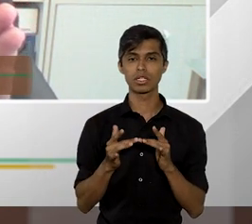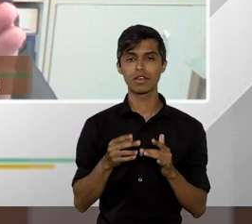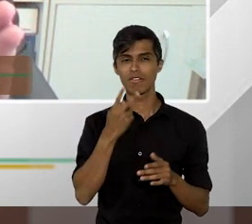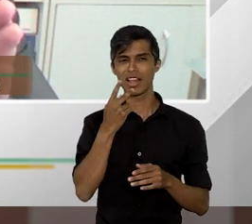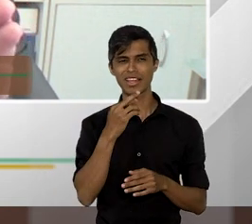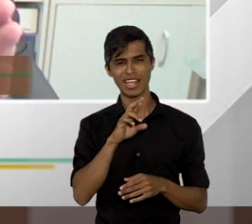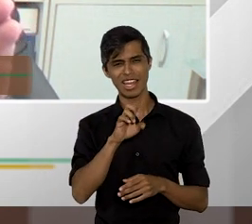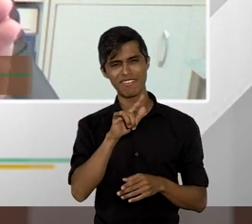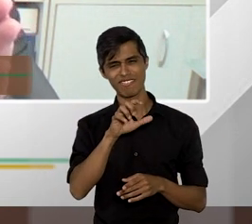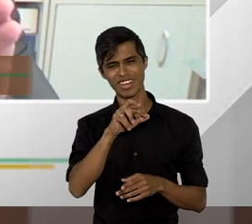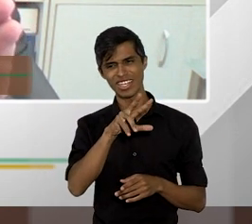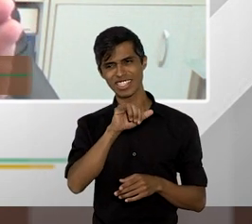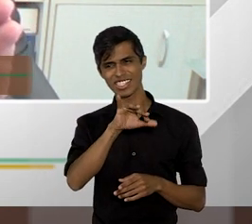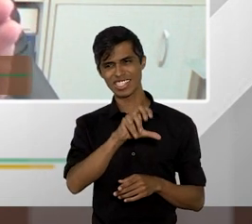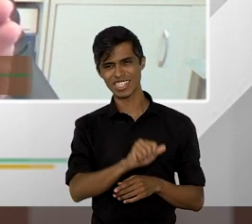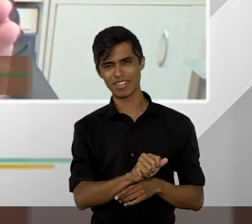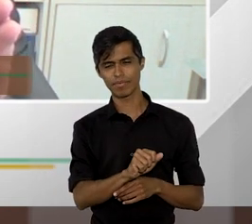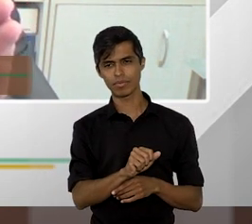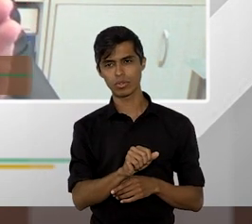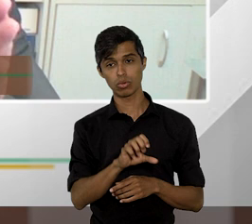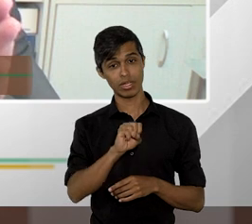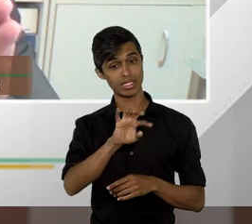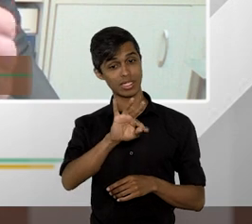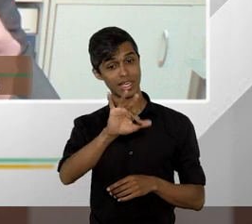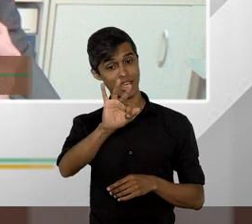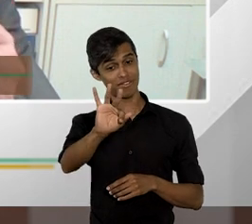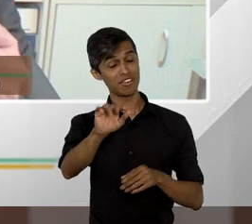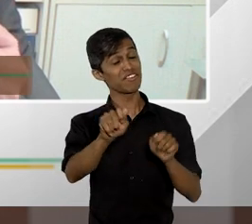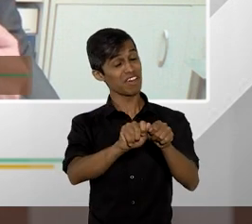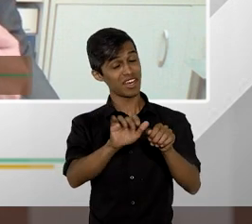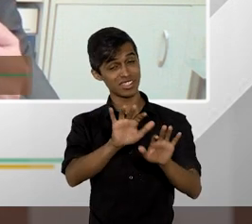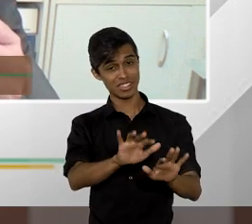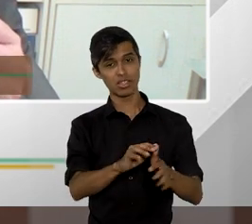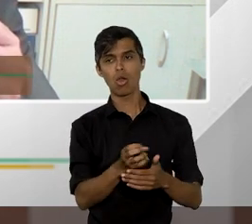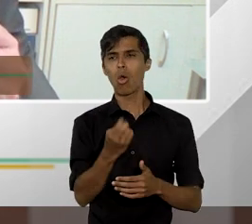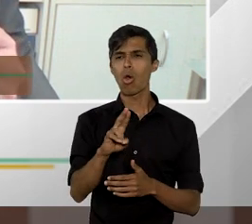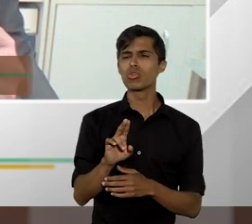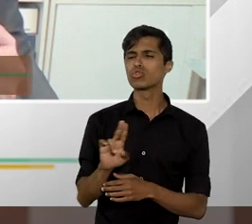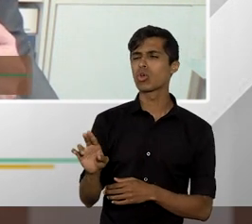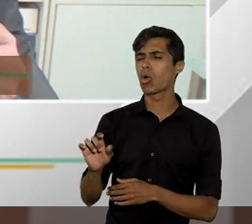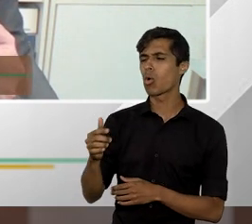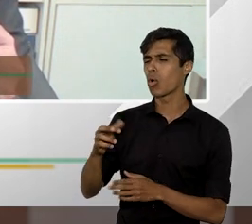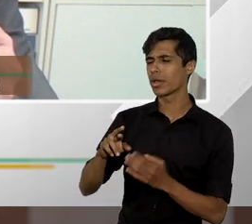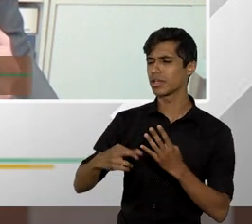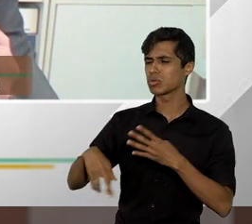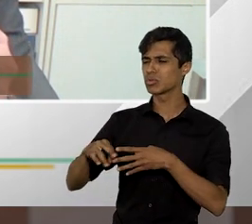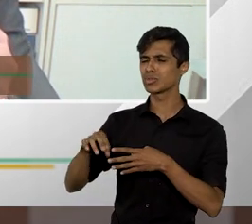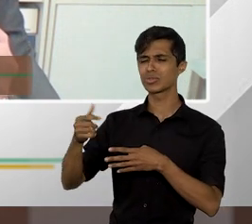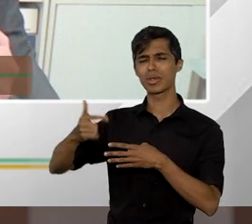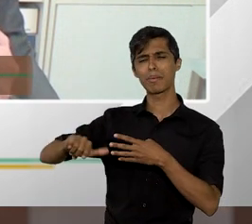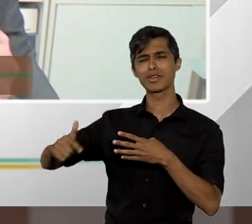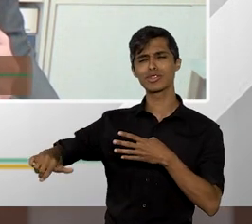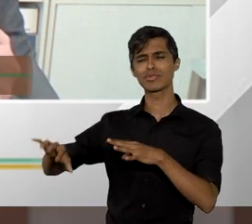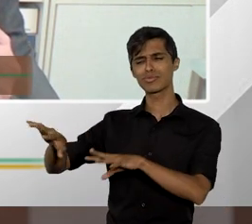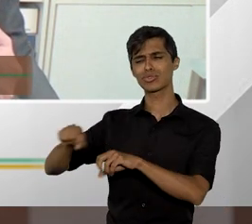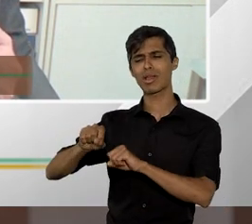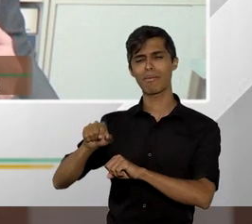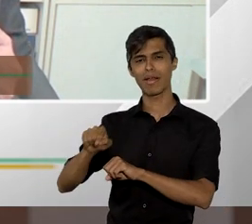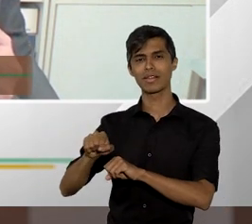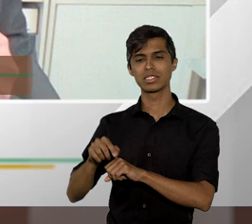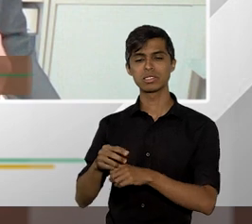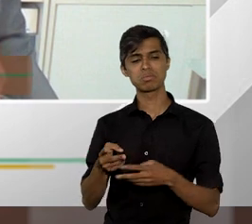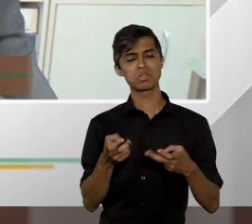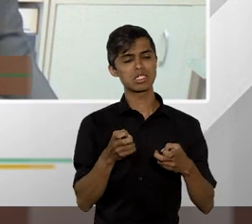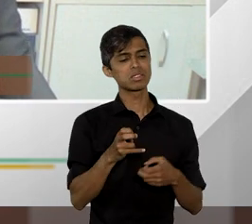relevância como o STF faz ou simplesmente a gente vai chamar o recurso repetitivo aqui e aí reconhecida a